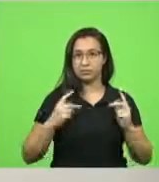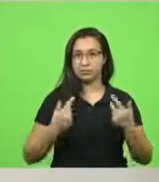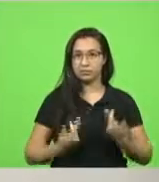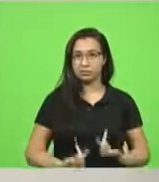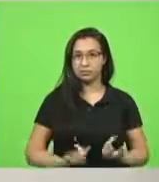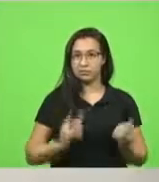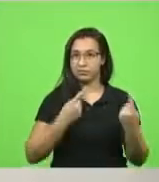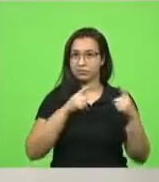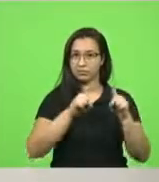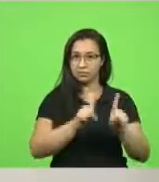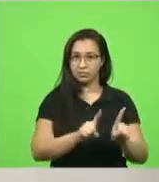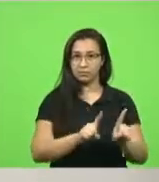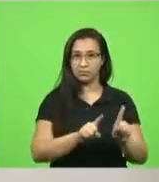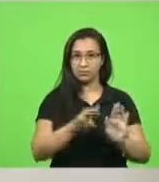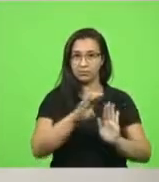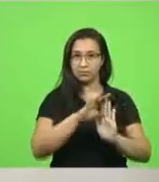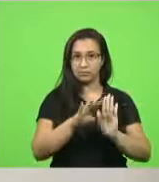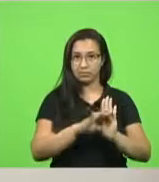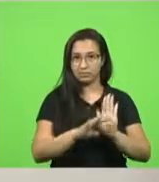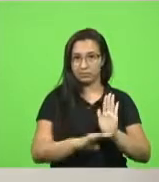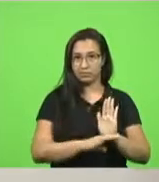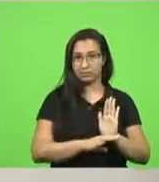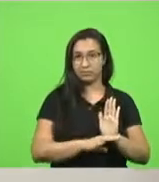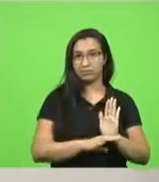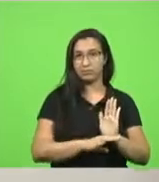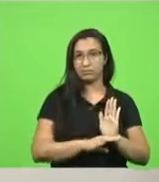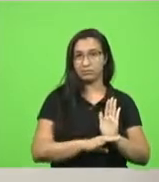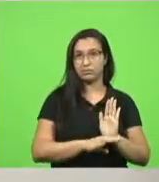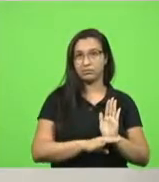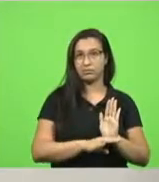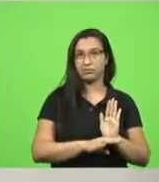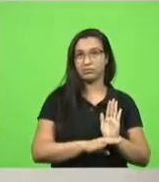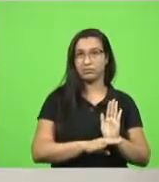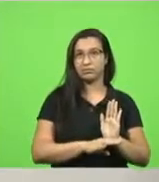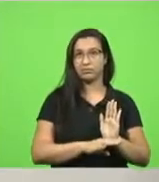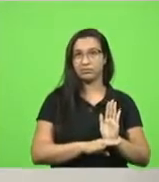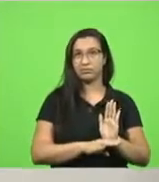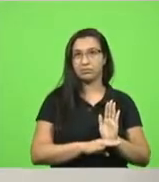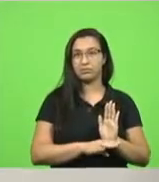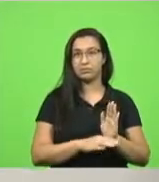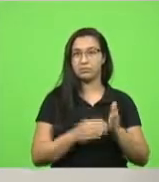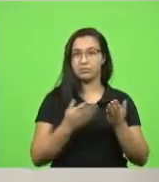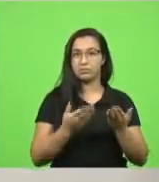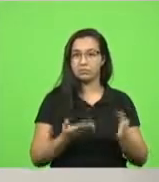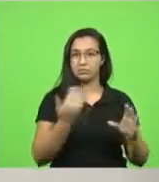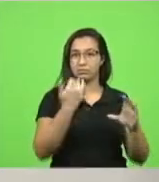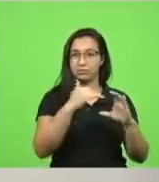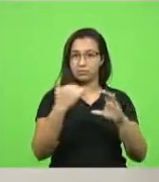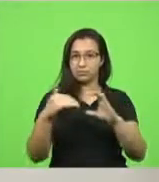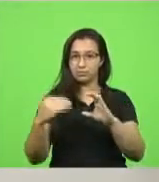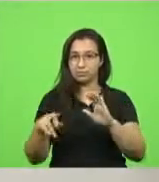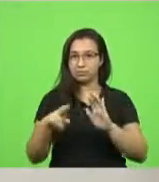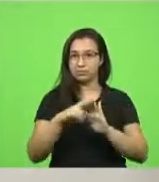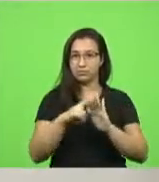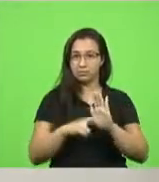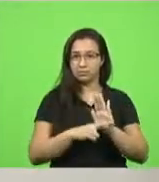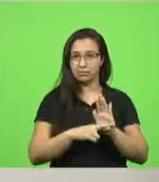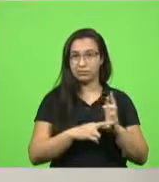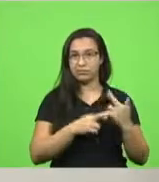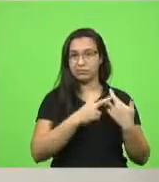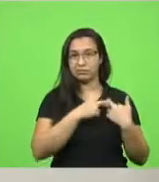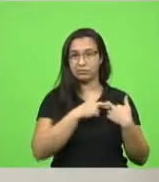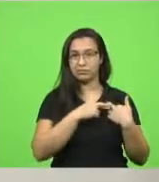contrários às seguintes matérias, a que a mesma terá seu encaminhamento conforme o regimento interno.